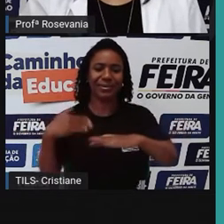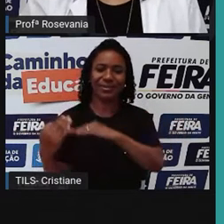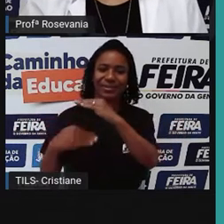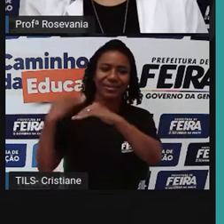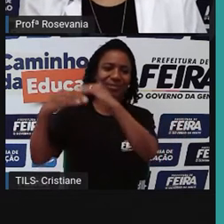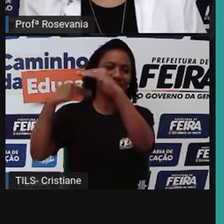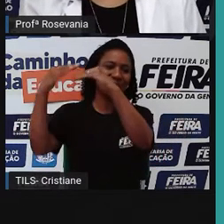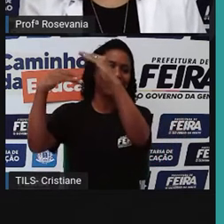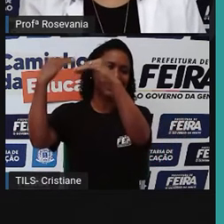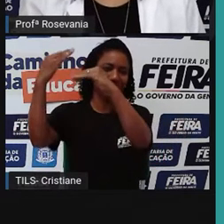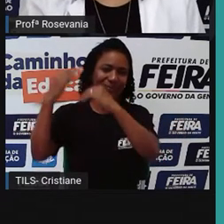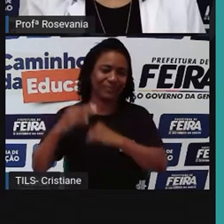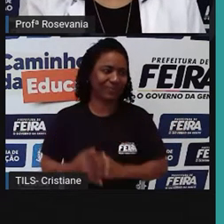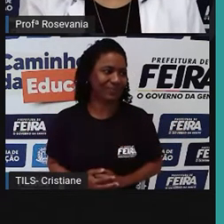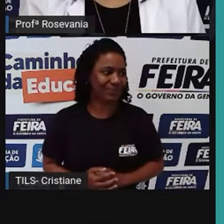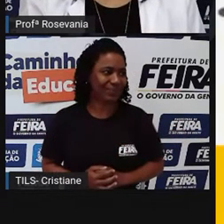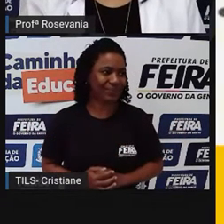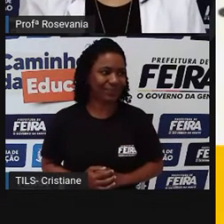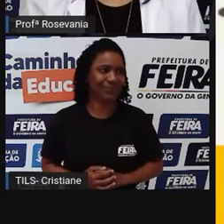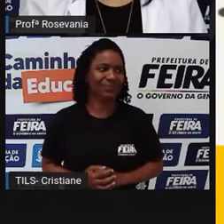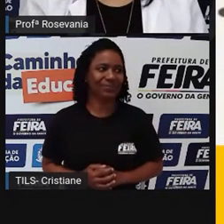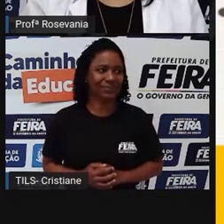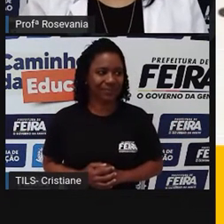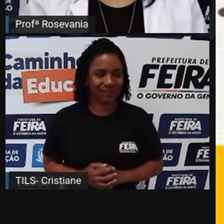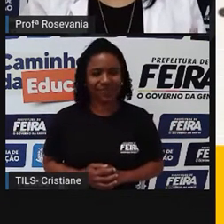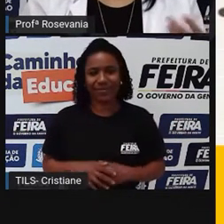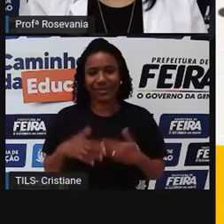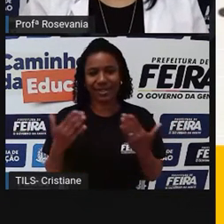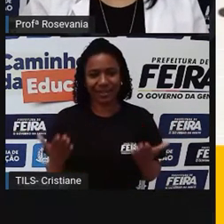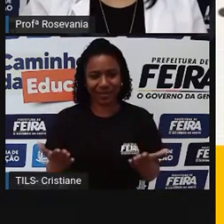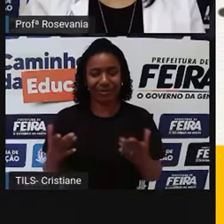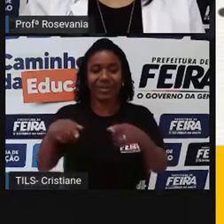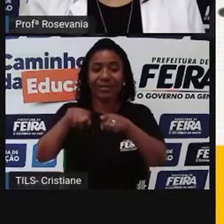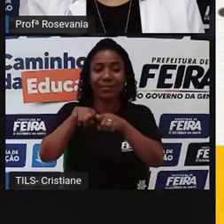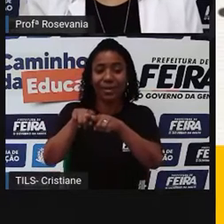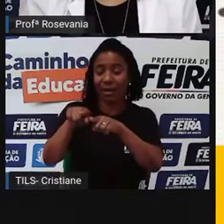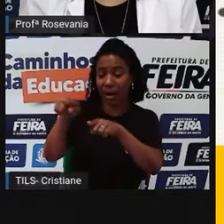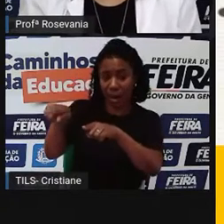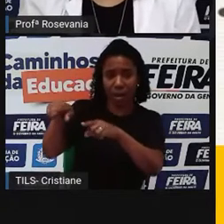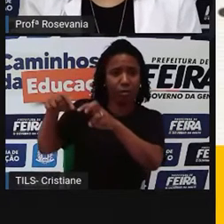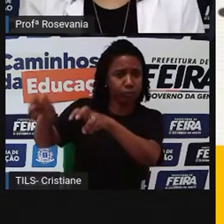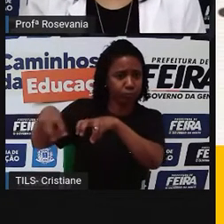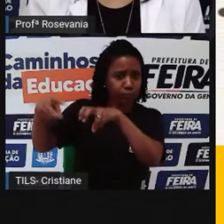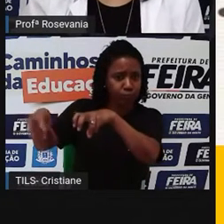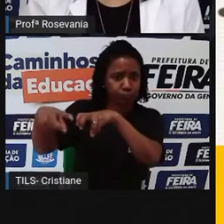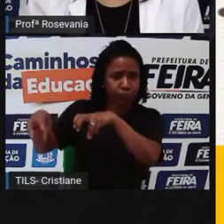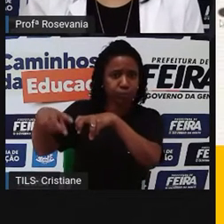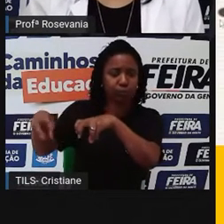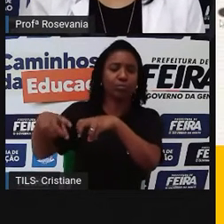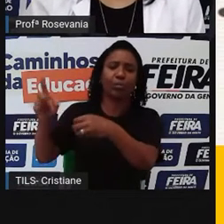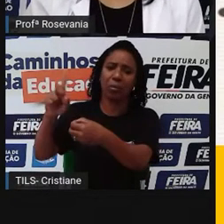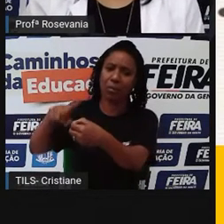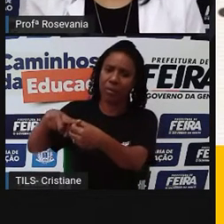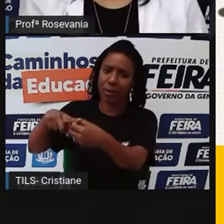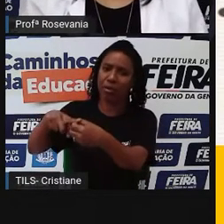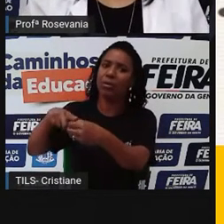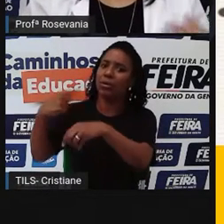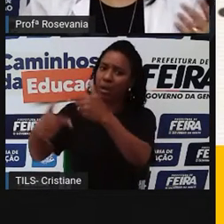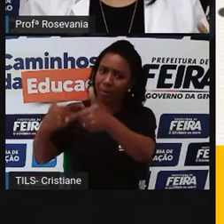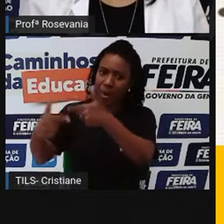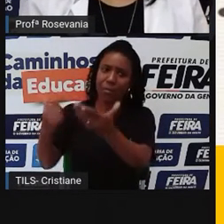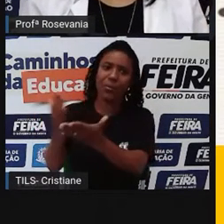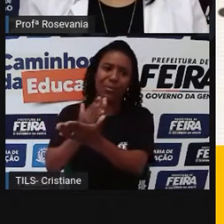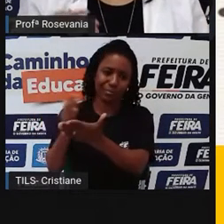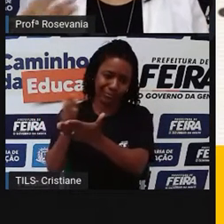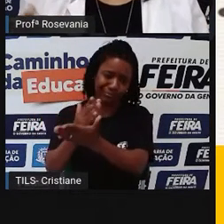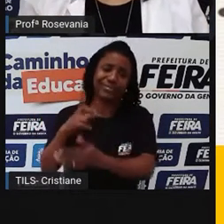da área do espaço urbano. Não que no espaço rural também não tenha esse tipo de serviço. Mas aí é importante, já que eu falei